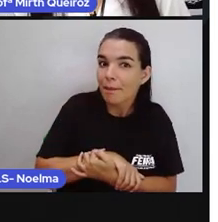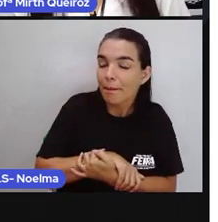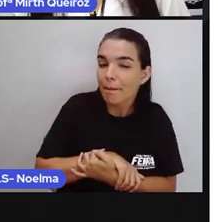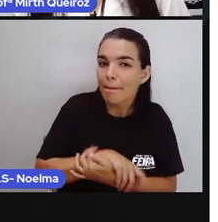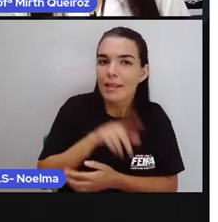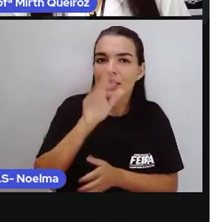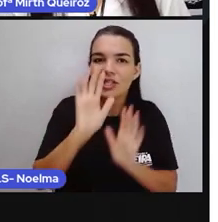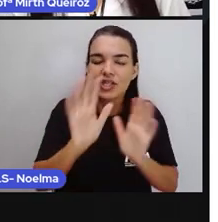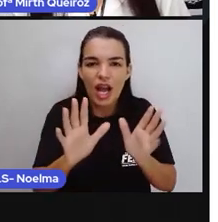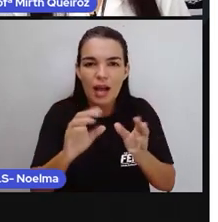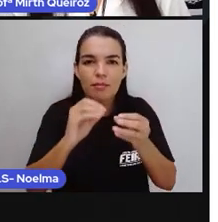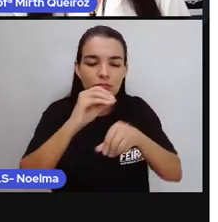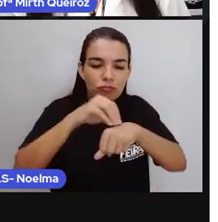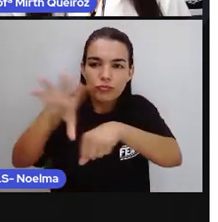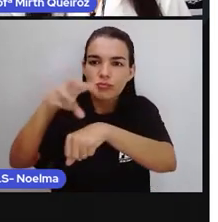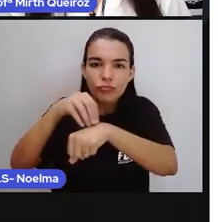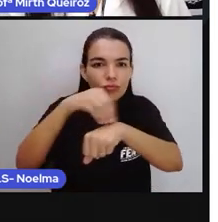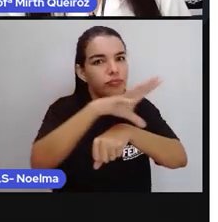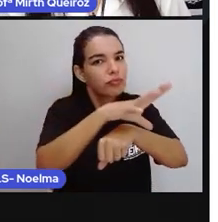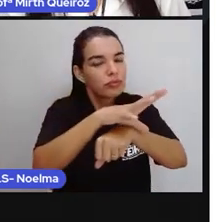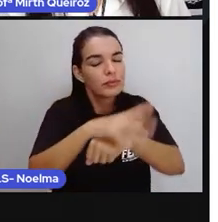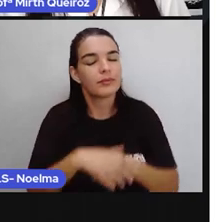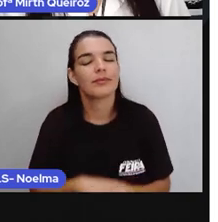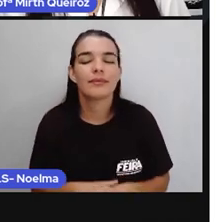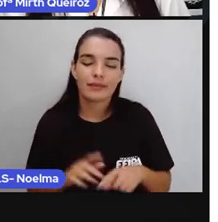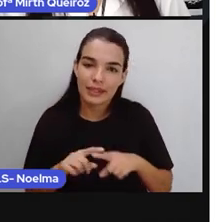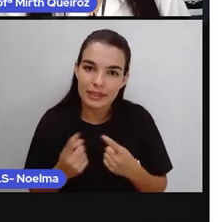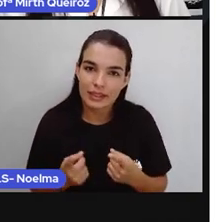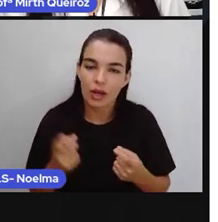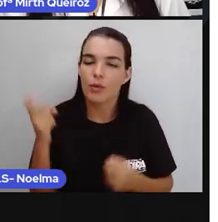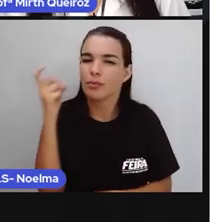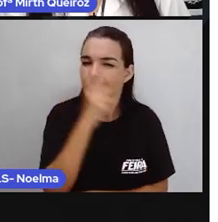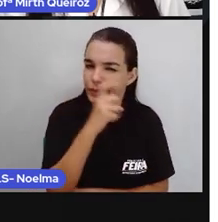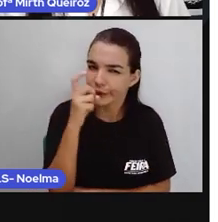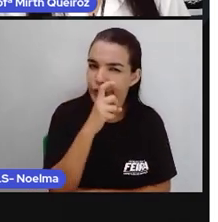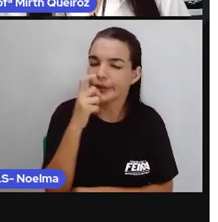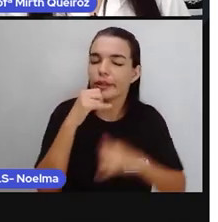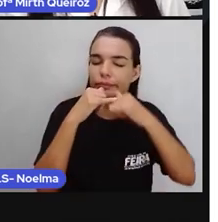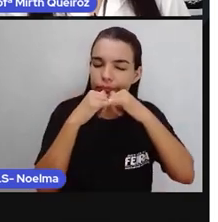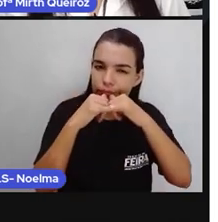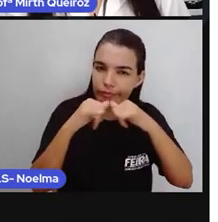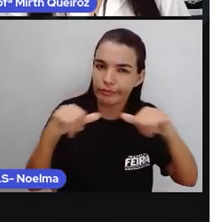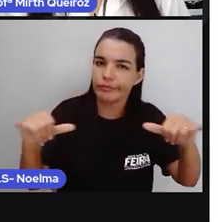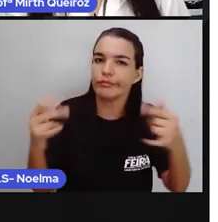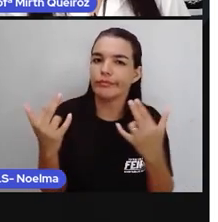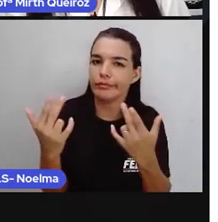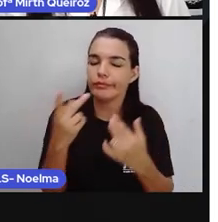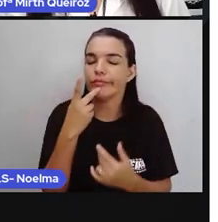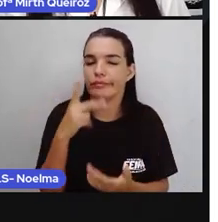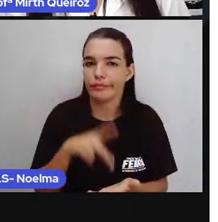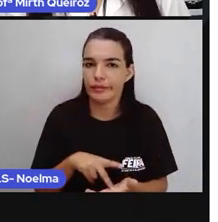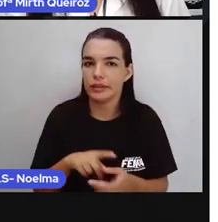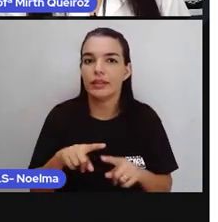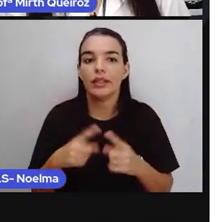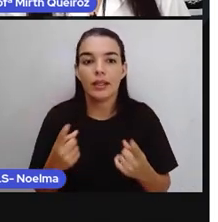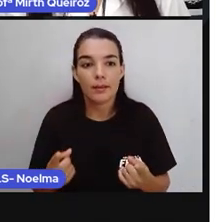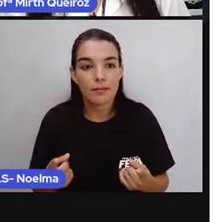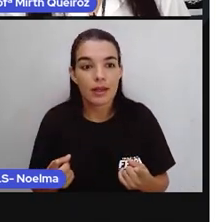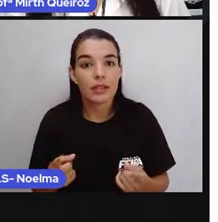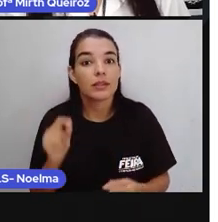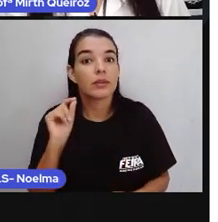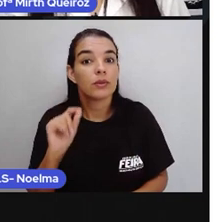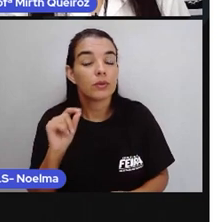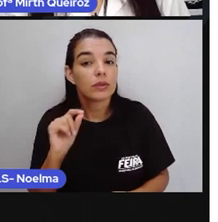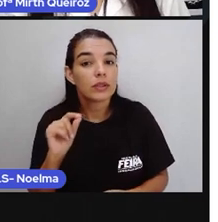news adiante? Pois é. Não é de hoje que mentiras são divulgadas como verdade. Mas foi com o